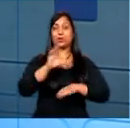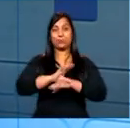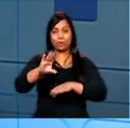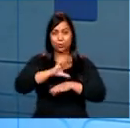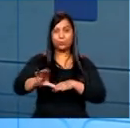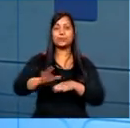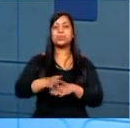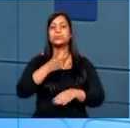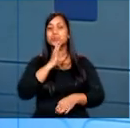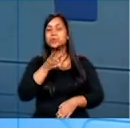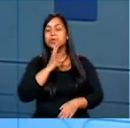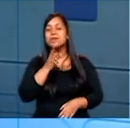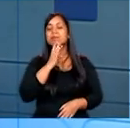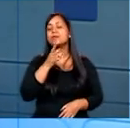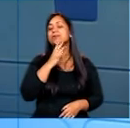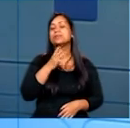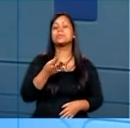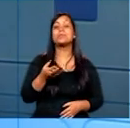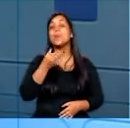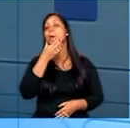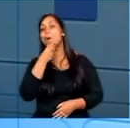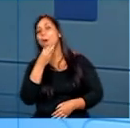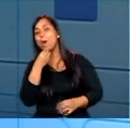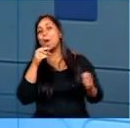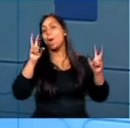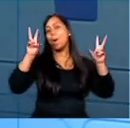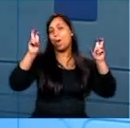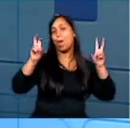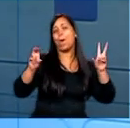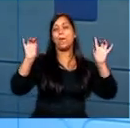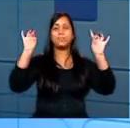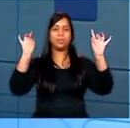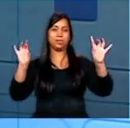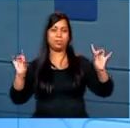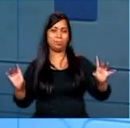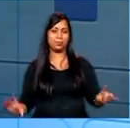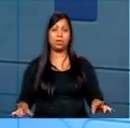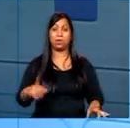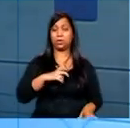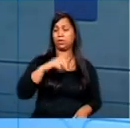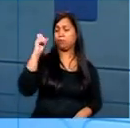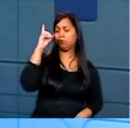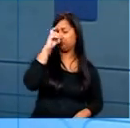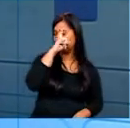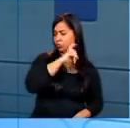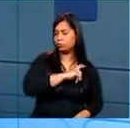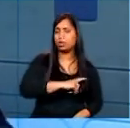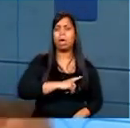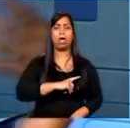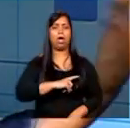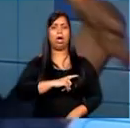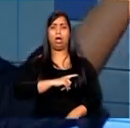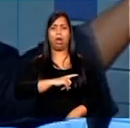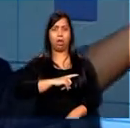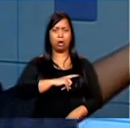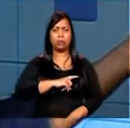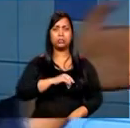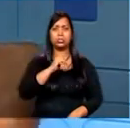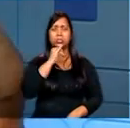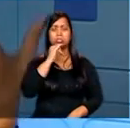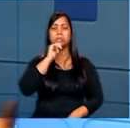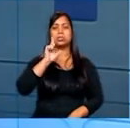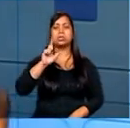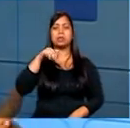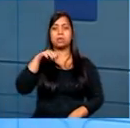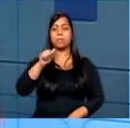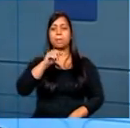populares que a gente conhece acaba homenageando um homem, né? Um homem que teve dificuldade para ser reconhecido, como, por exemplo,